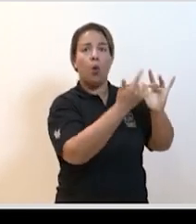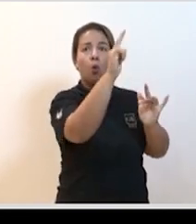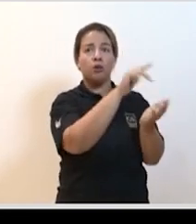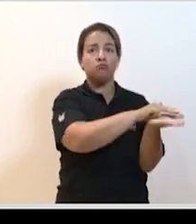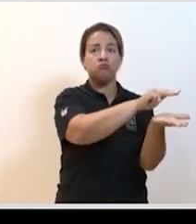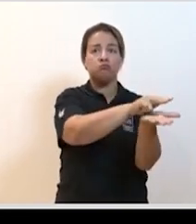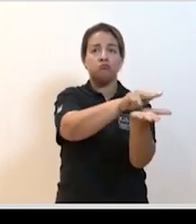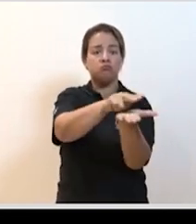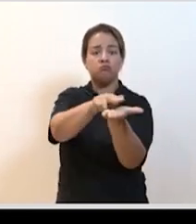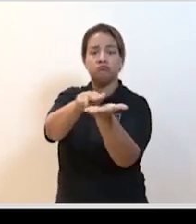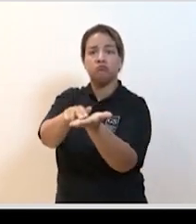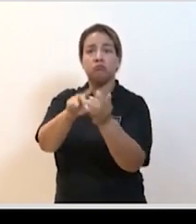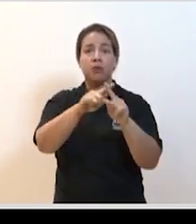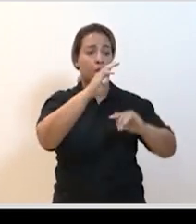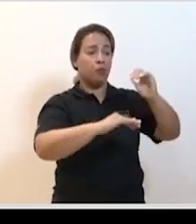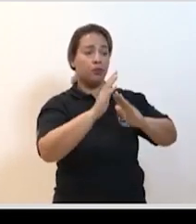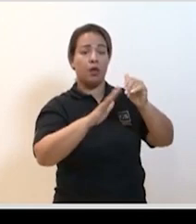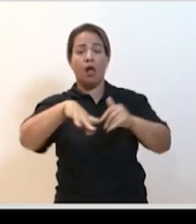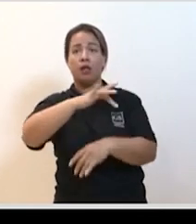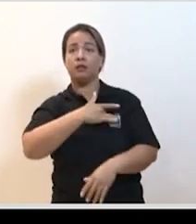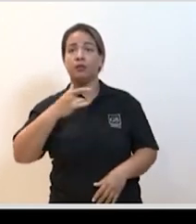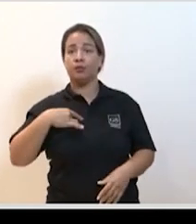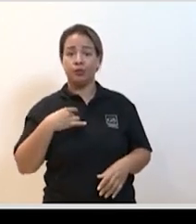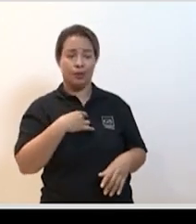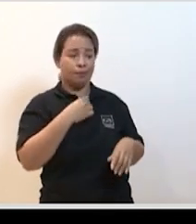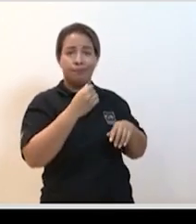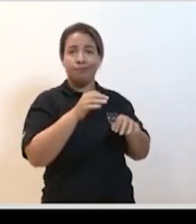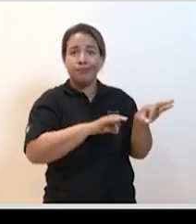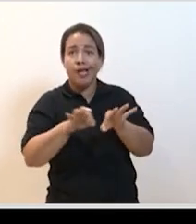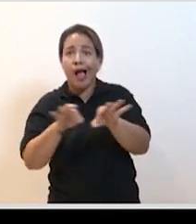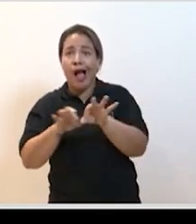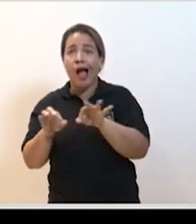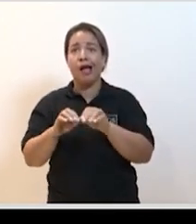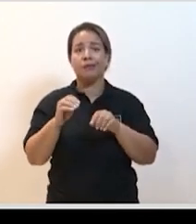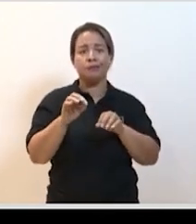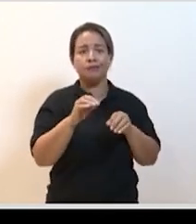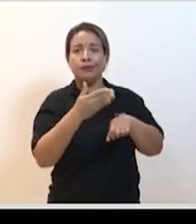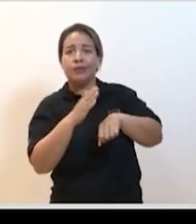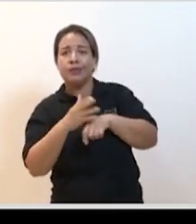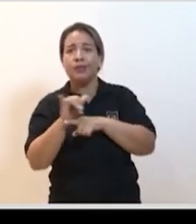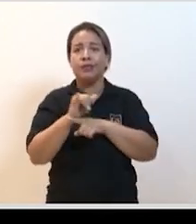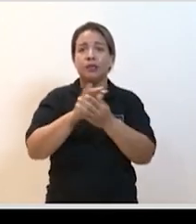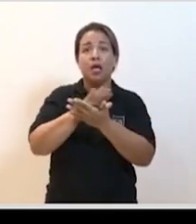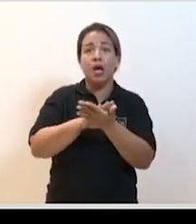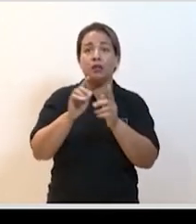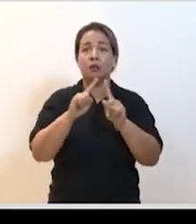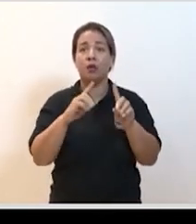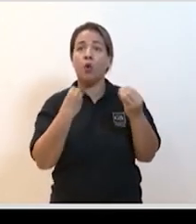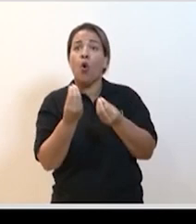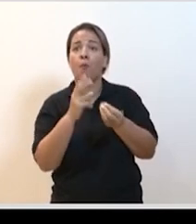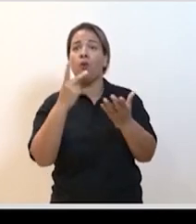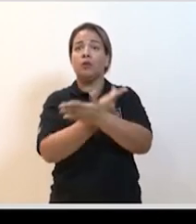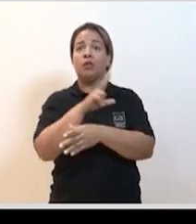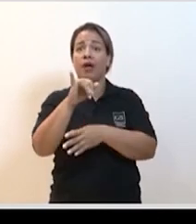que não estão preparados para aquela situação e aí ele funciona como um superdisseminador. Porque ele, obviamente, vai pegar uma população